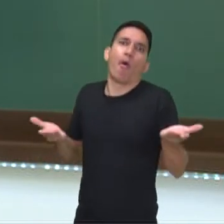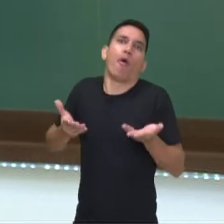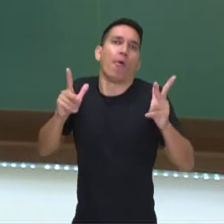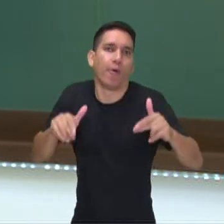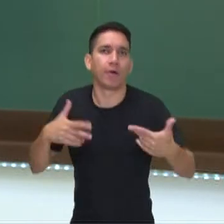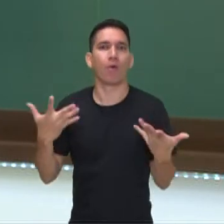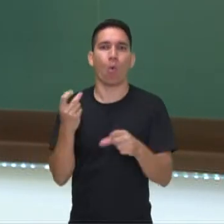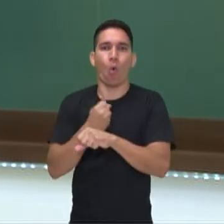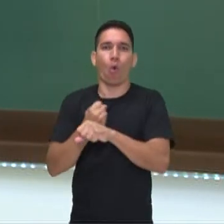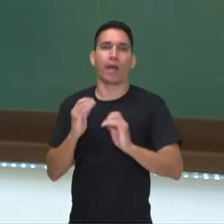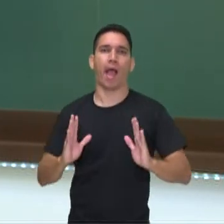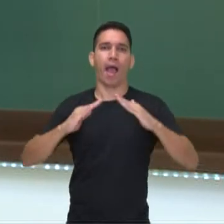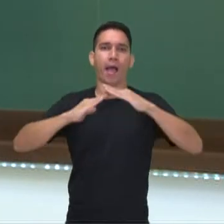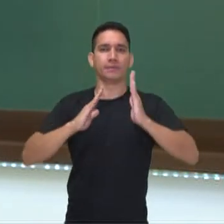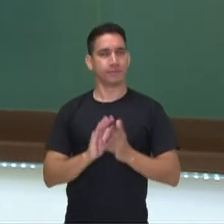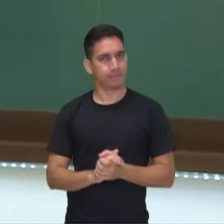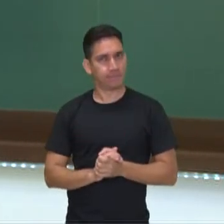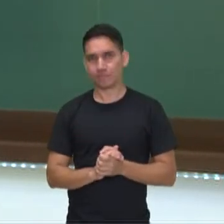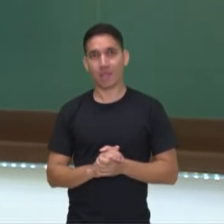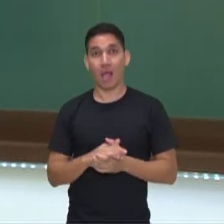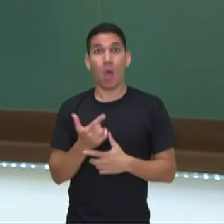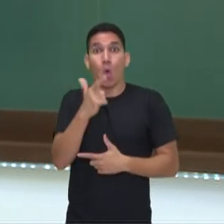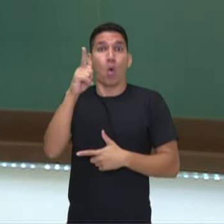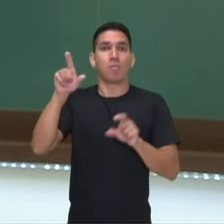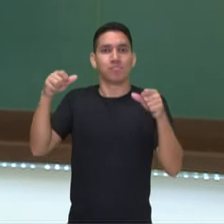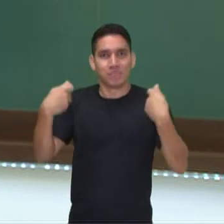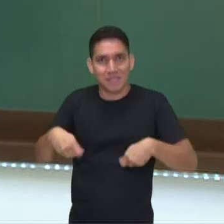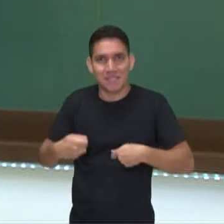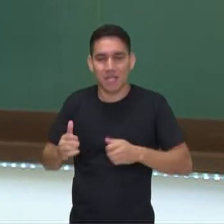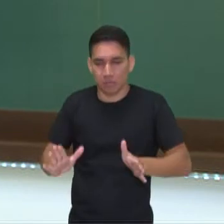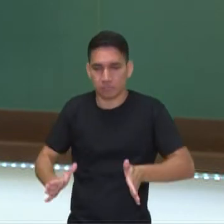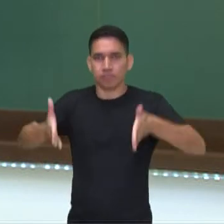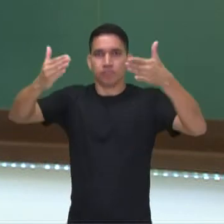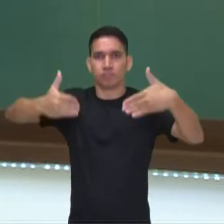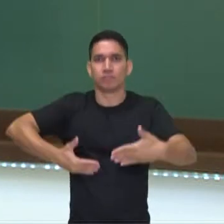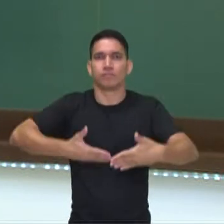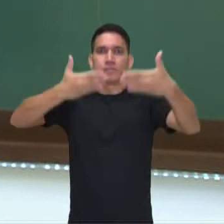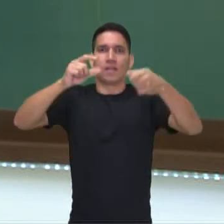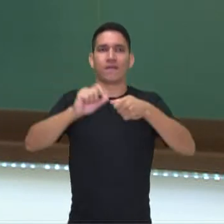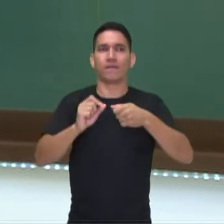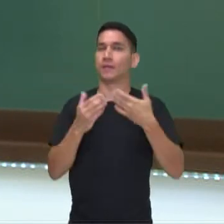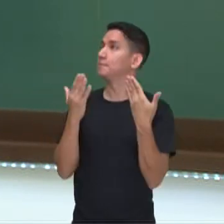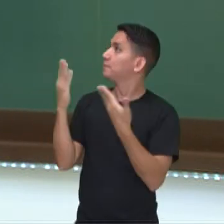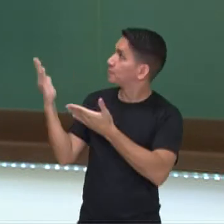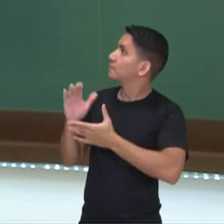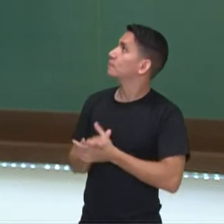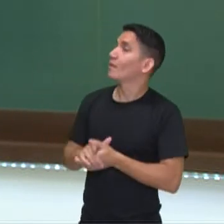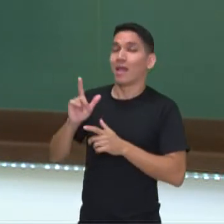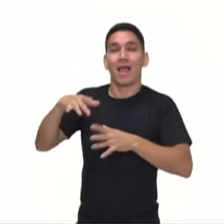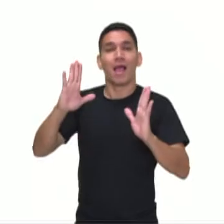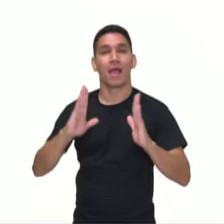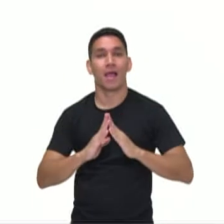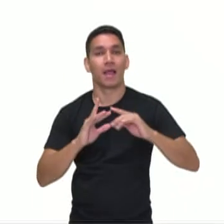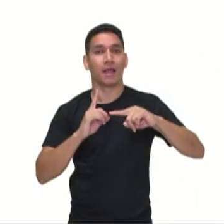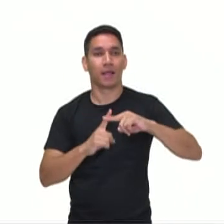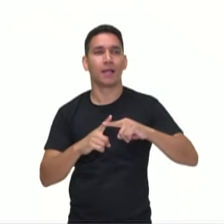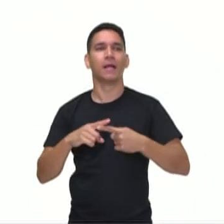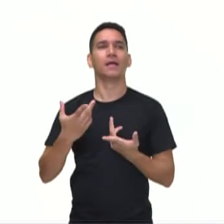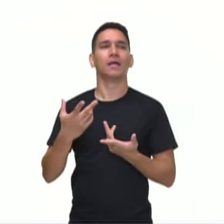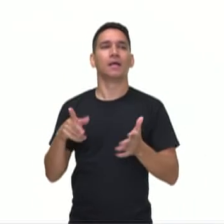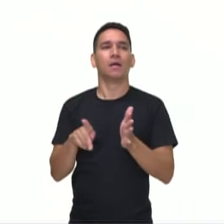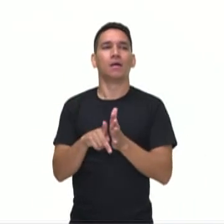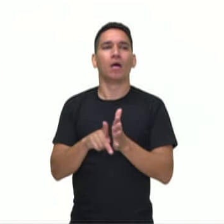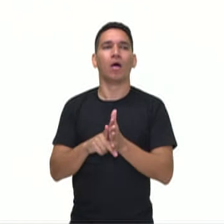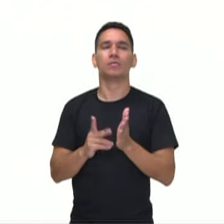hoje, né? Então você tinha que, de alguma maneira, você levantar as paredes das arquiteturas e fazer. A gente tem aí a igreja de Matosinho, né? Lá